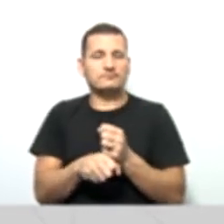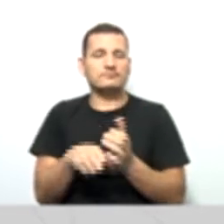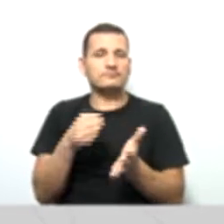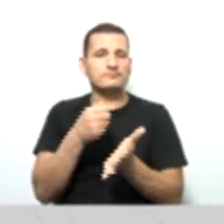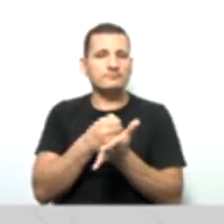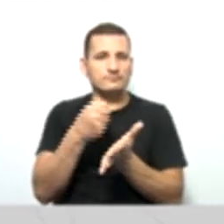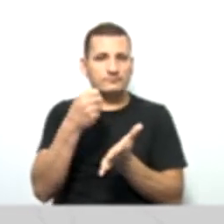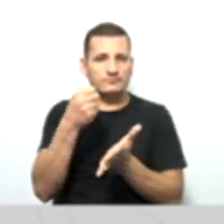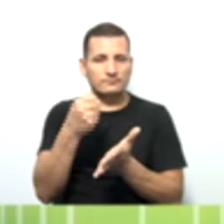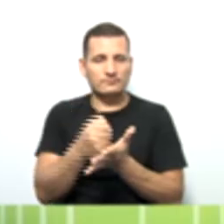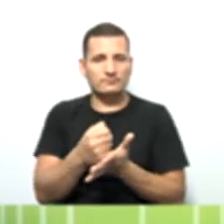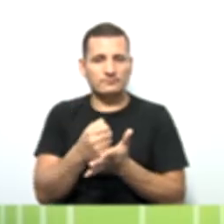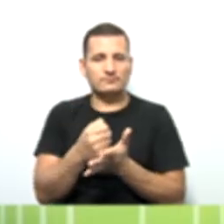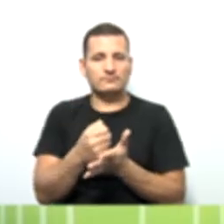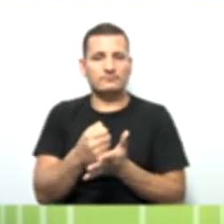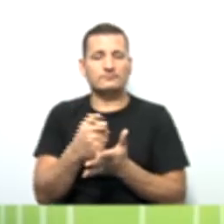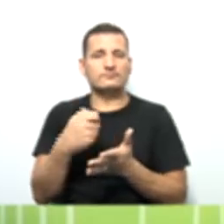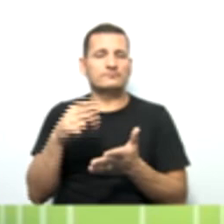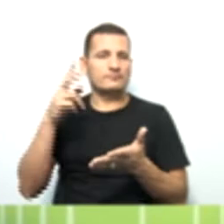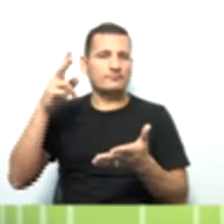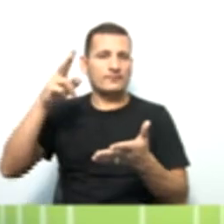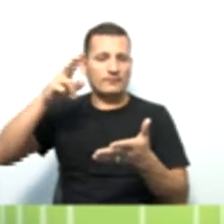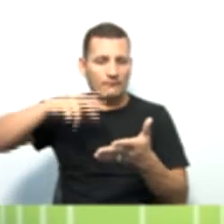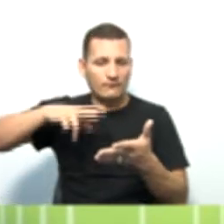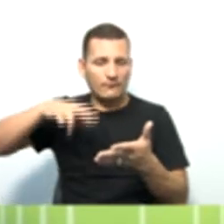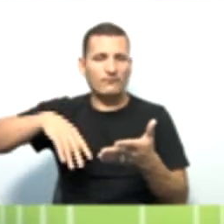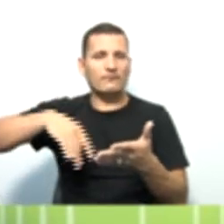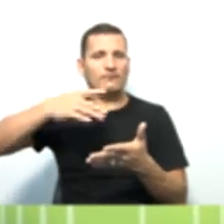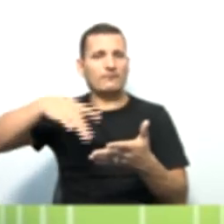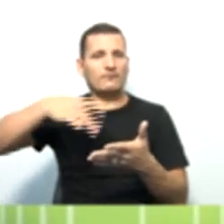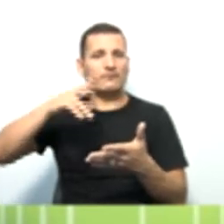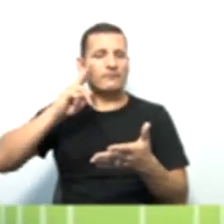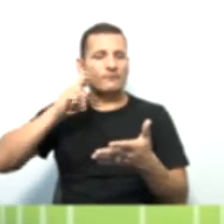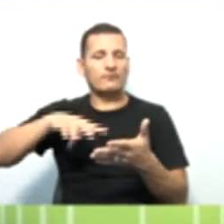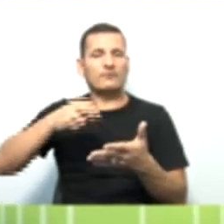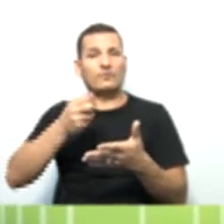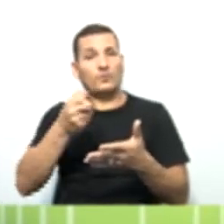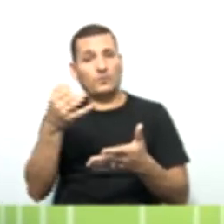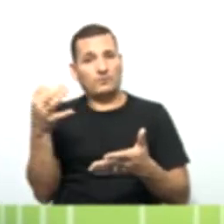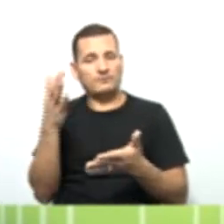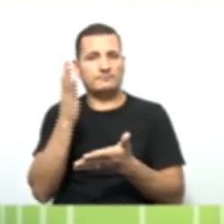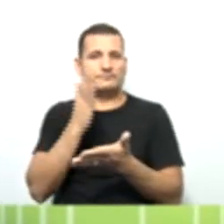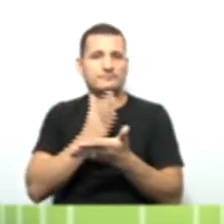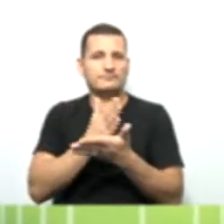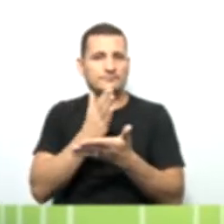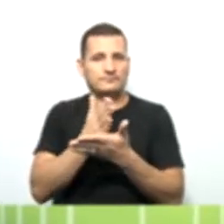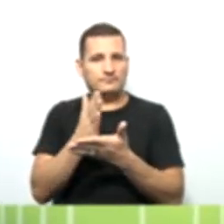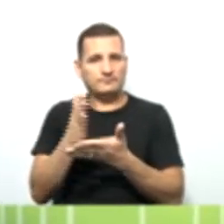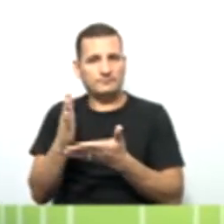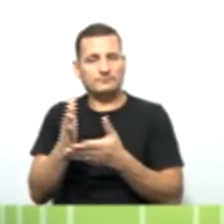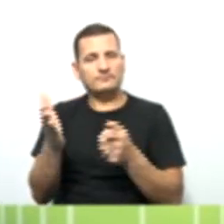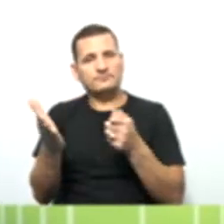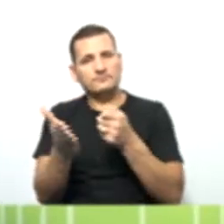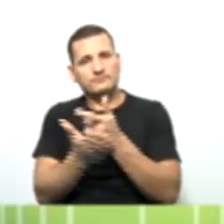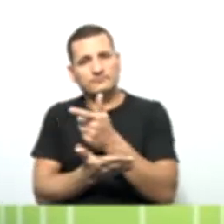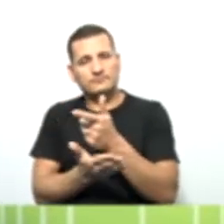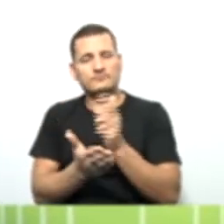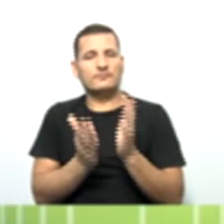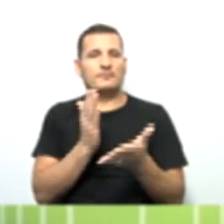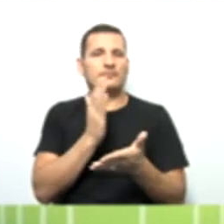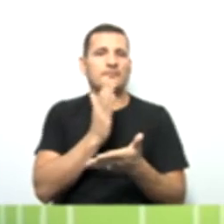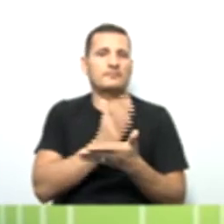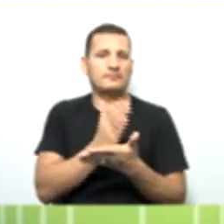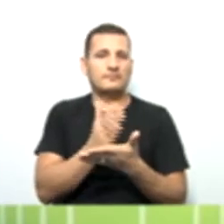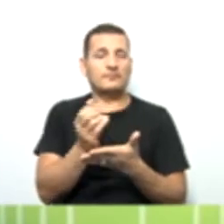que ser novamente revistos para verificar quantas parcelas existem a pagar, quantas já foram pagas, se estão sendo